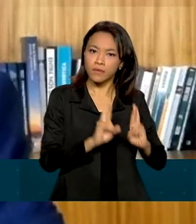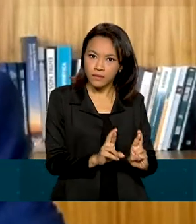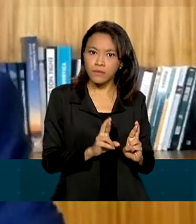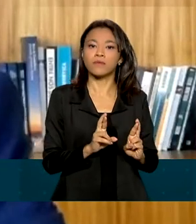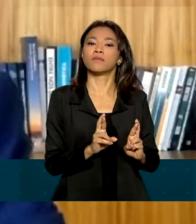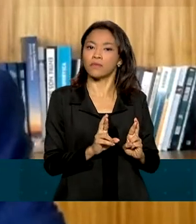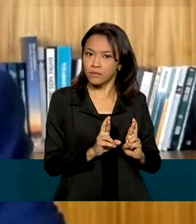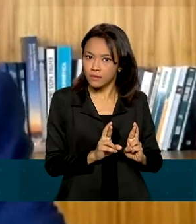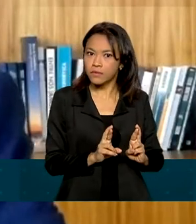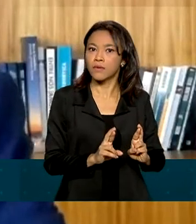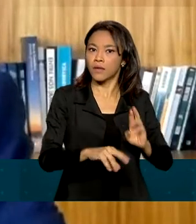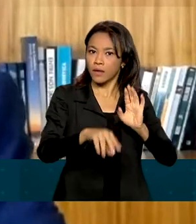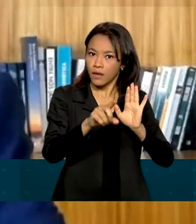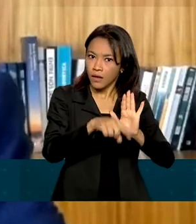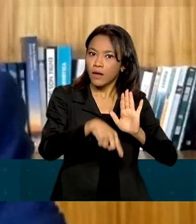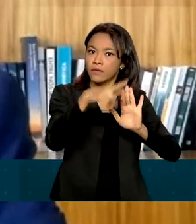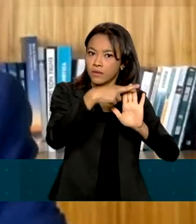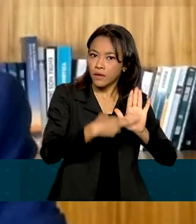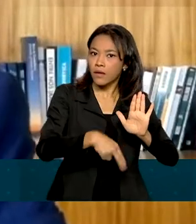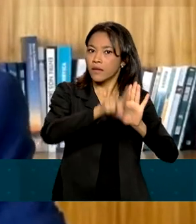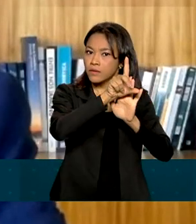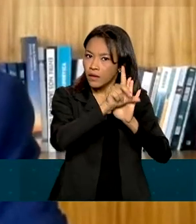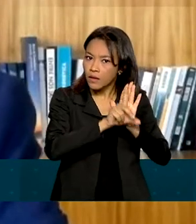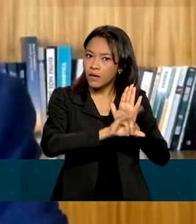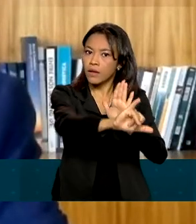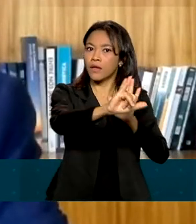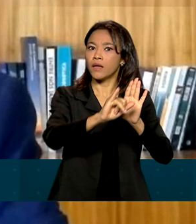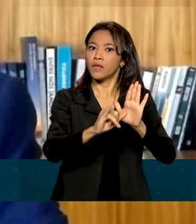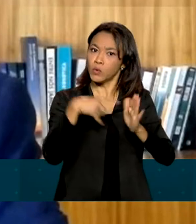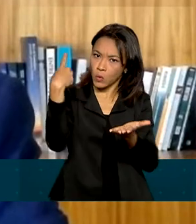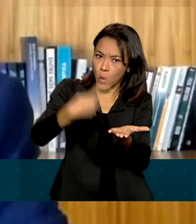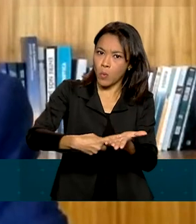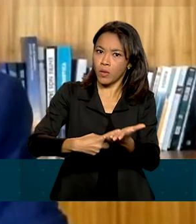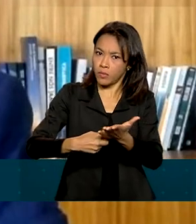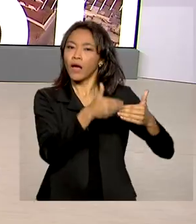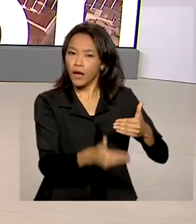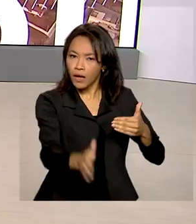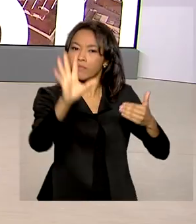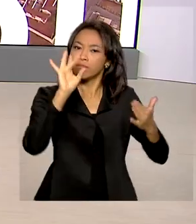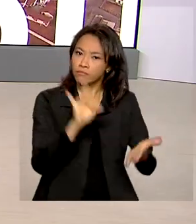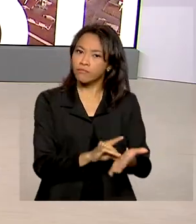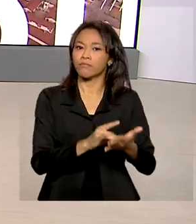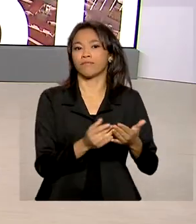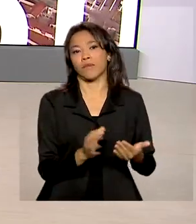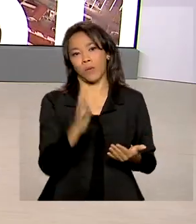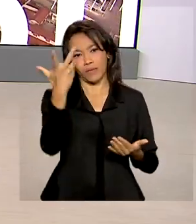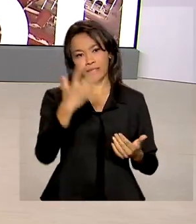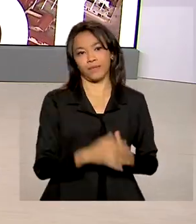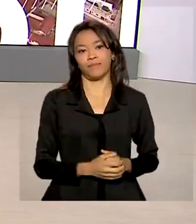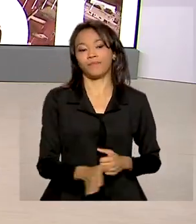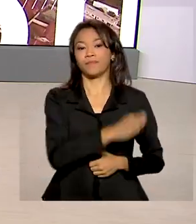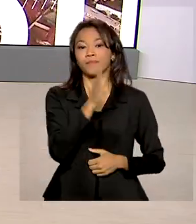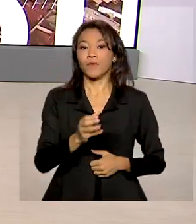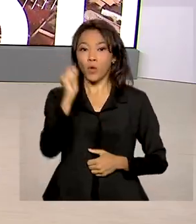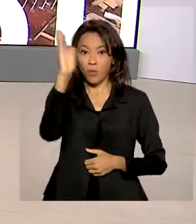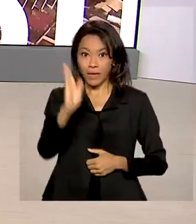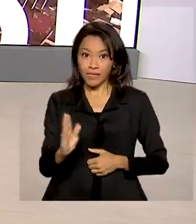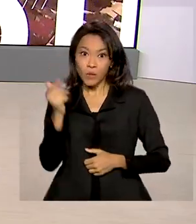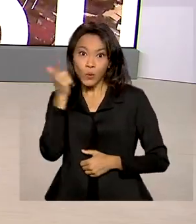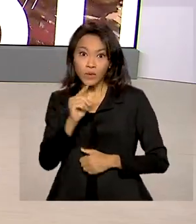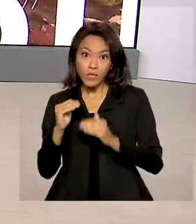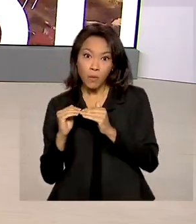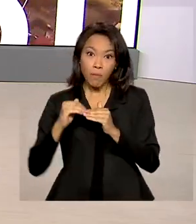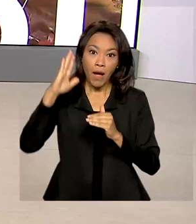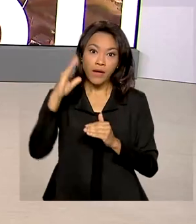respeitando a responsabilidade fiscal, compromisso com as futuras gerações. O Brasil ultrapassou a marca dos 40